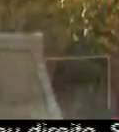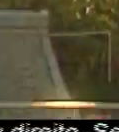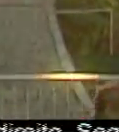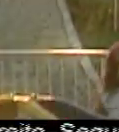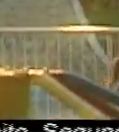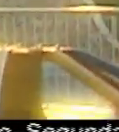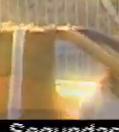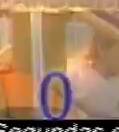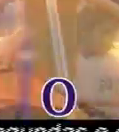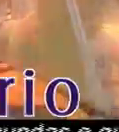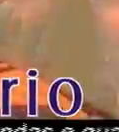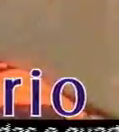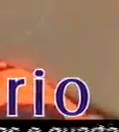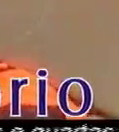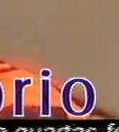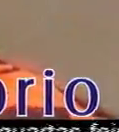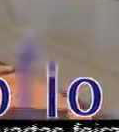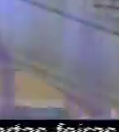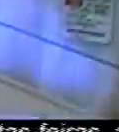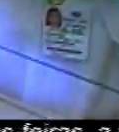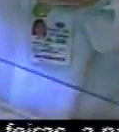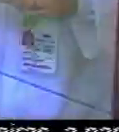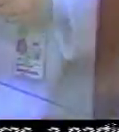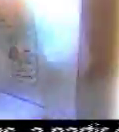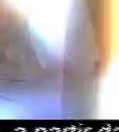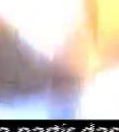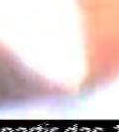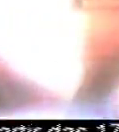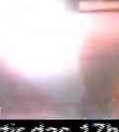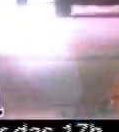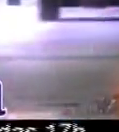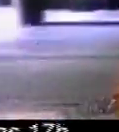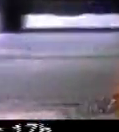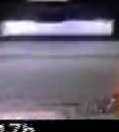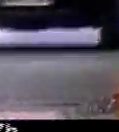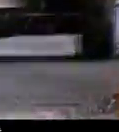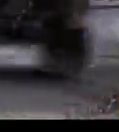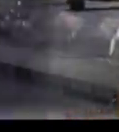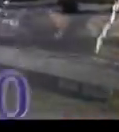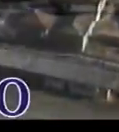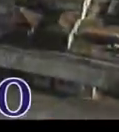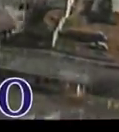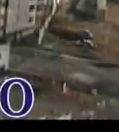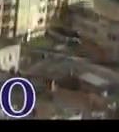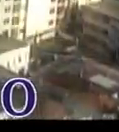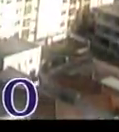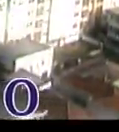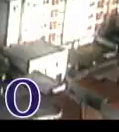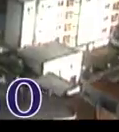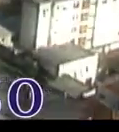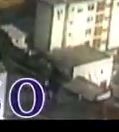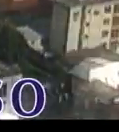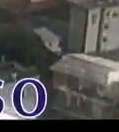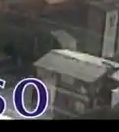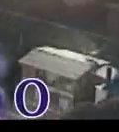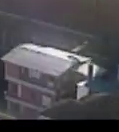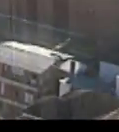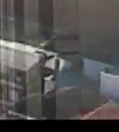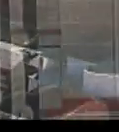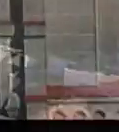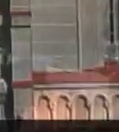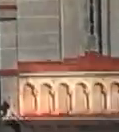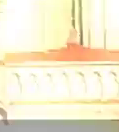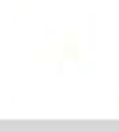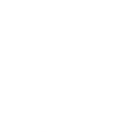para Passo Fundo crescer com equilíbrio e justiça. Isso é compromisso com a sociedade.